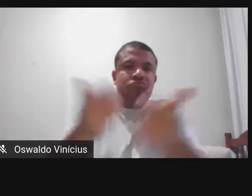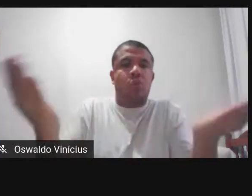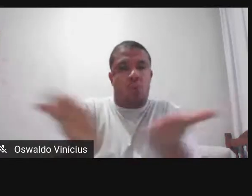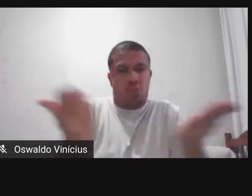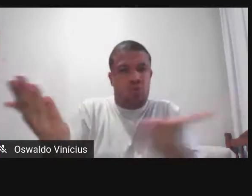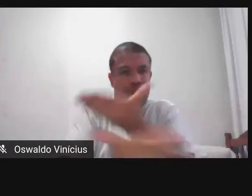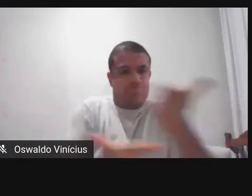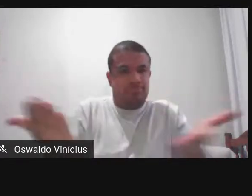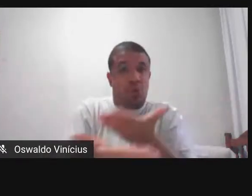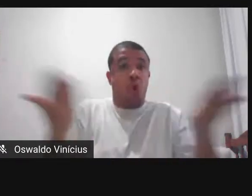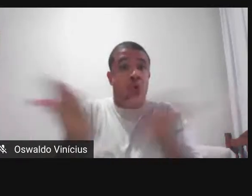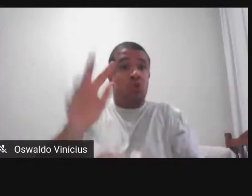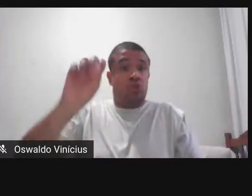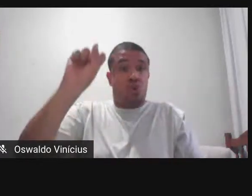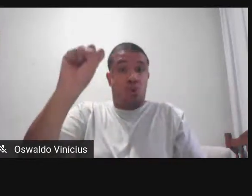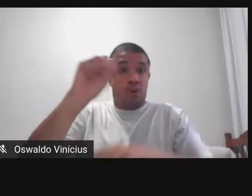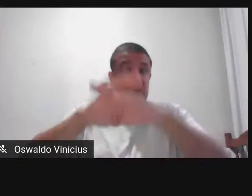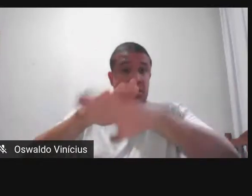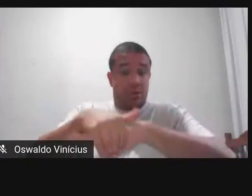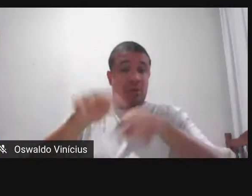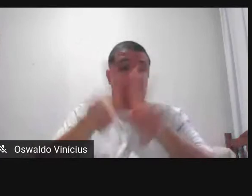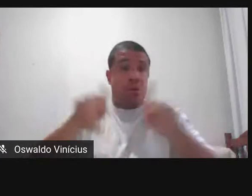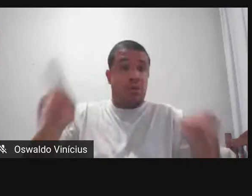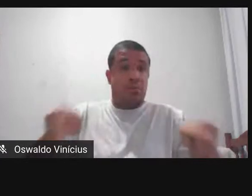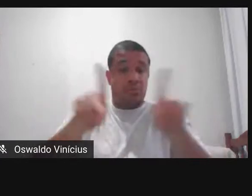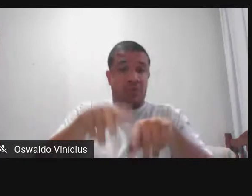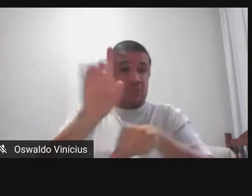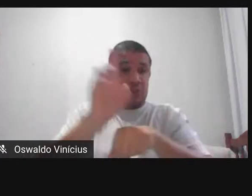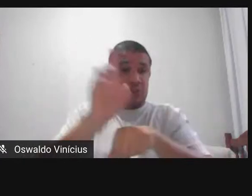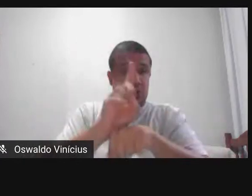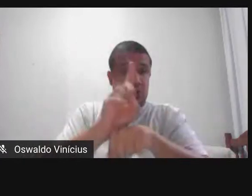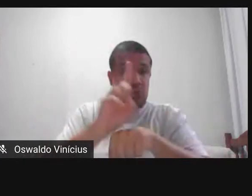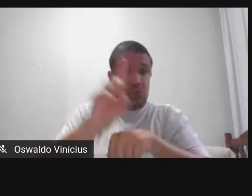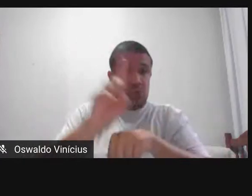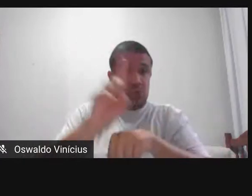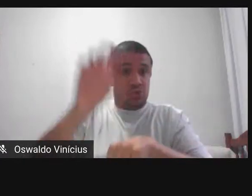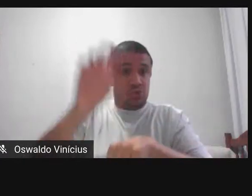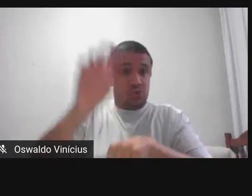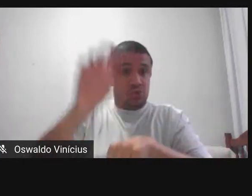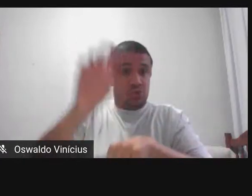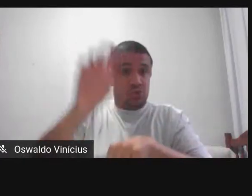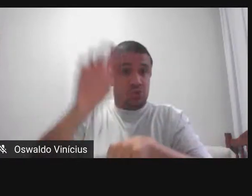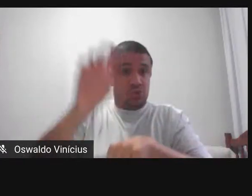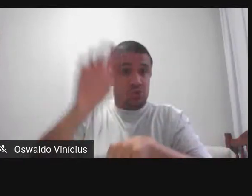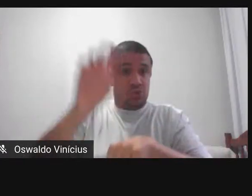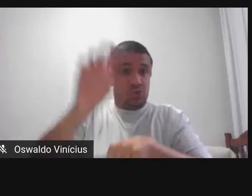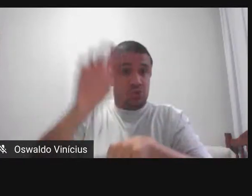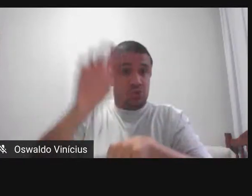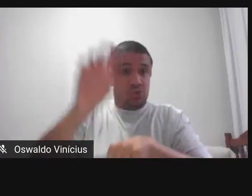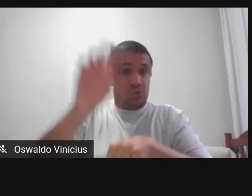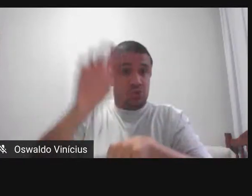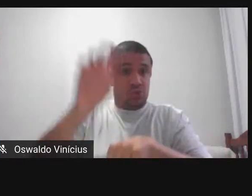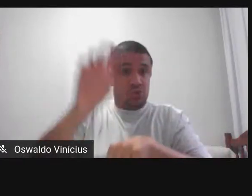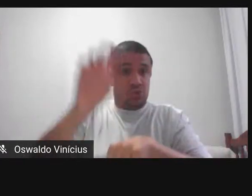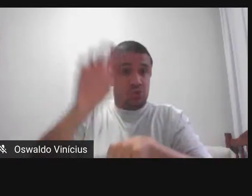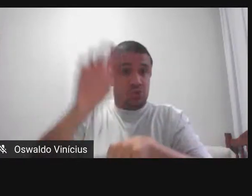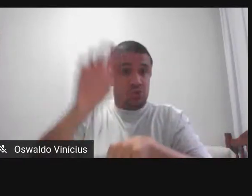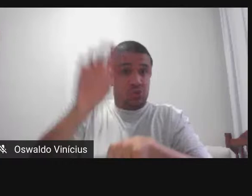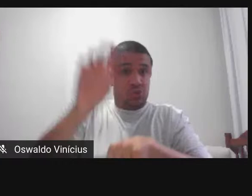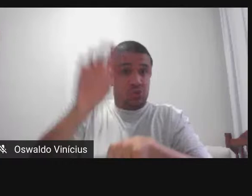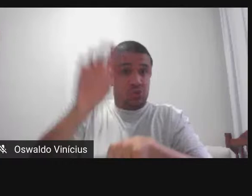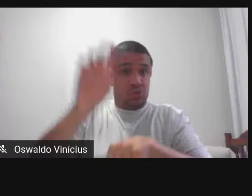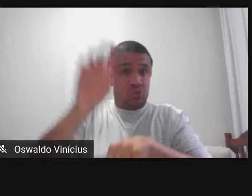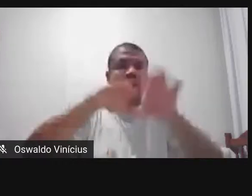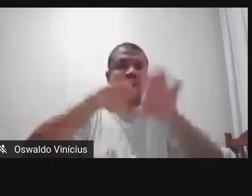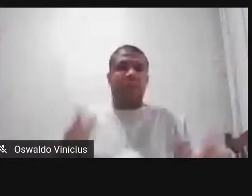hoje às 20 horas receberemos a professora doutora Nádia Biavati com a mesa diálogos entre a semântica e os